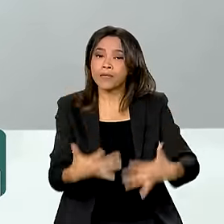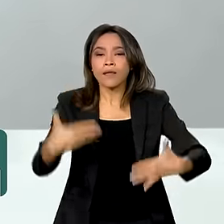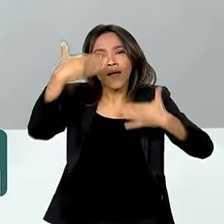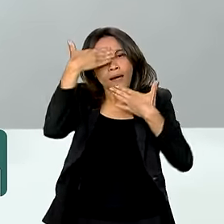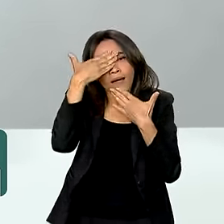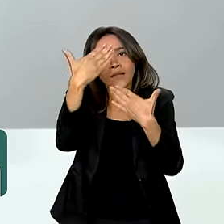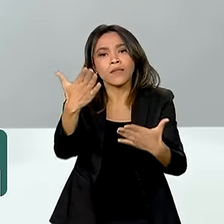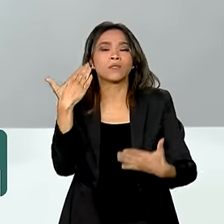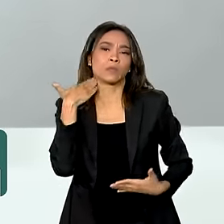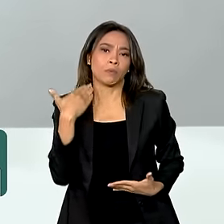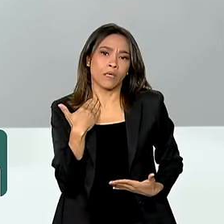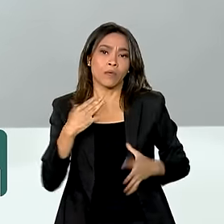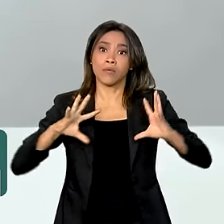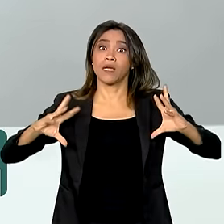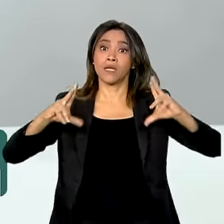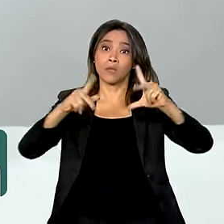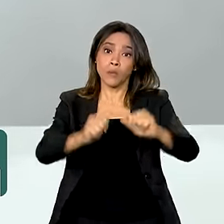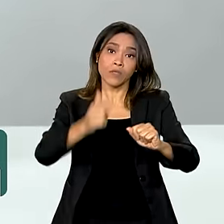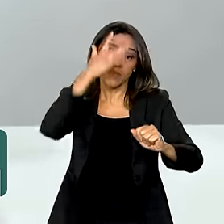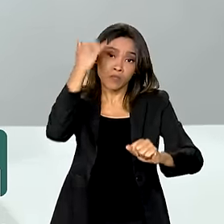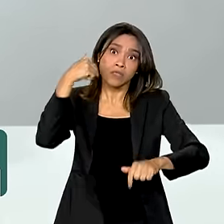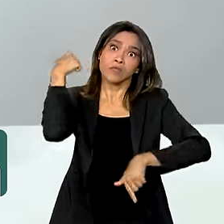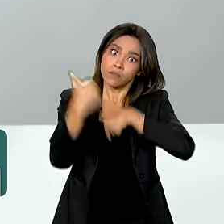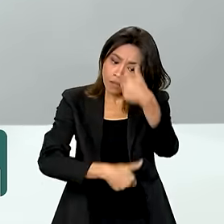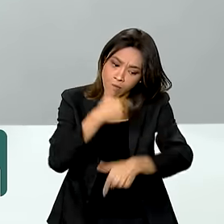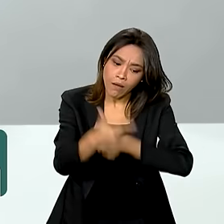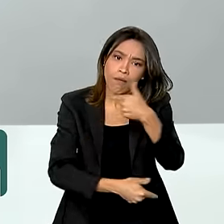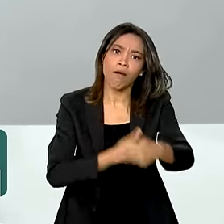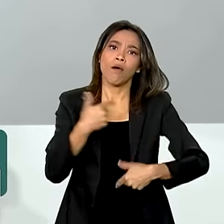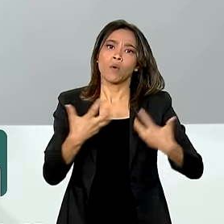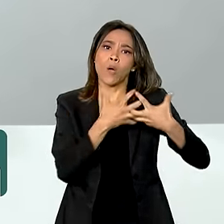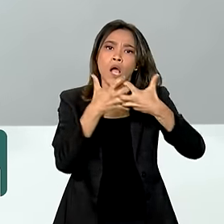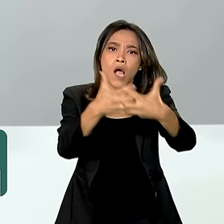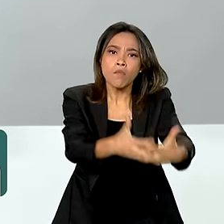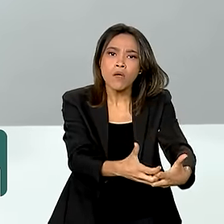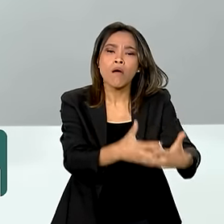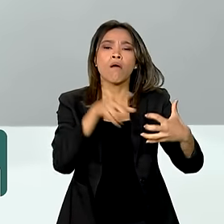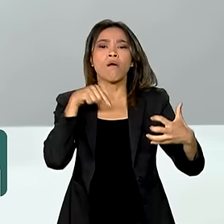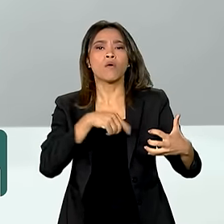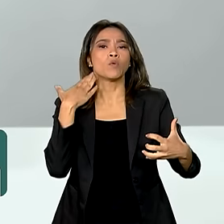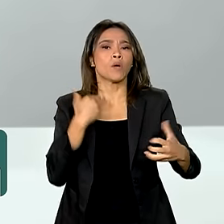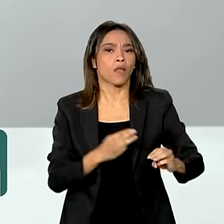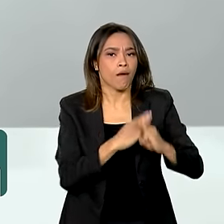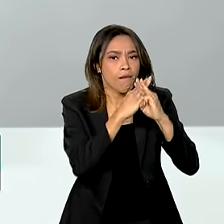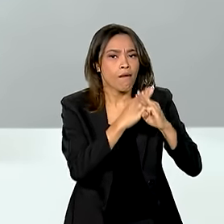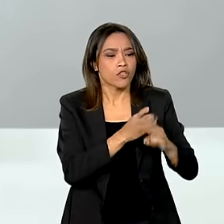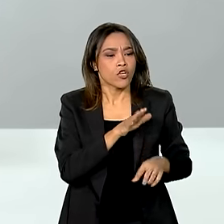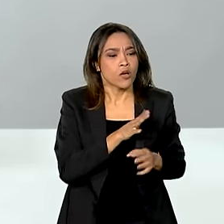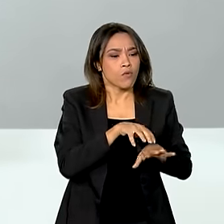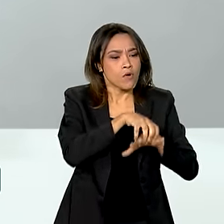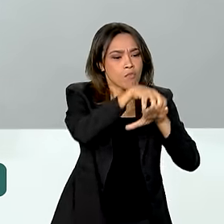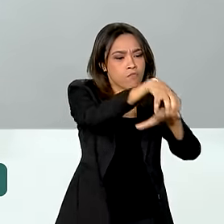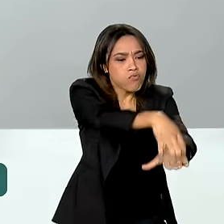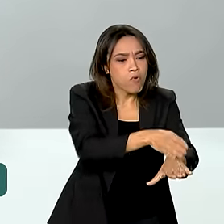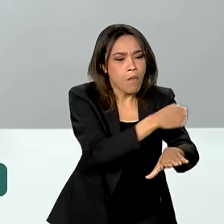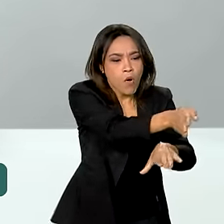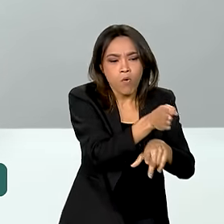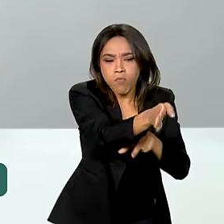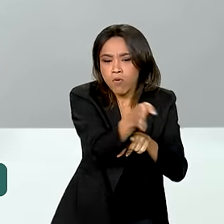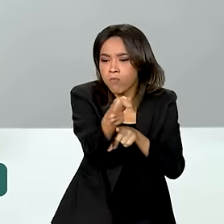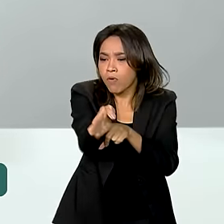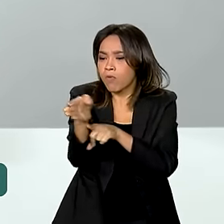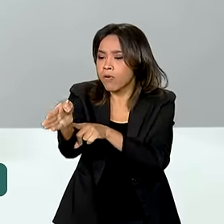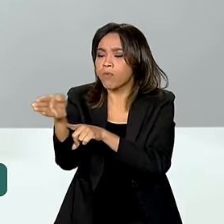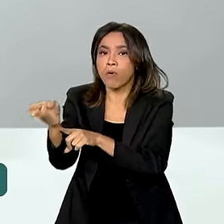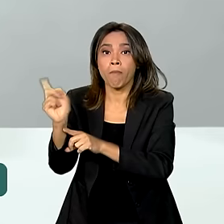pessoas que trabalharam duro, inclusive com caminhões da Caixa, indo a alguns municípios para garantir o